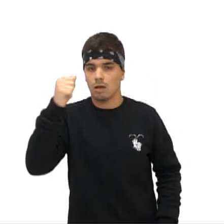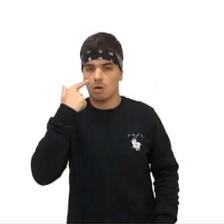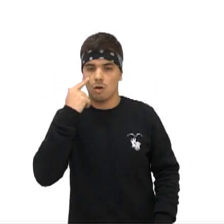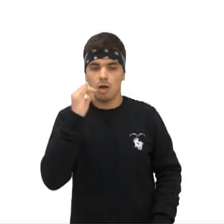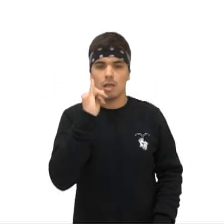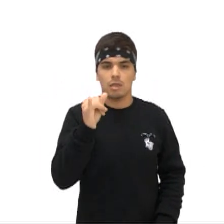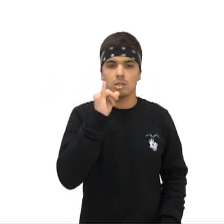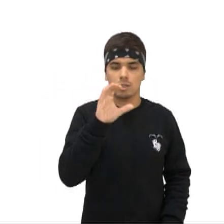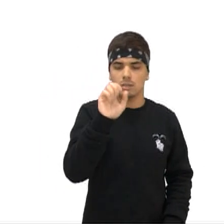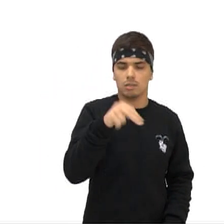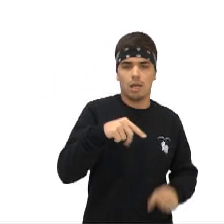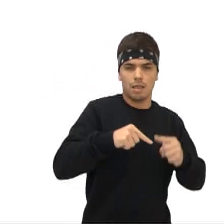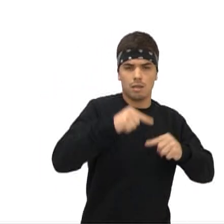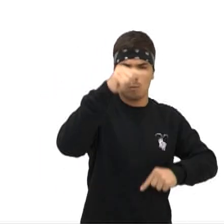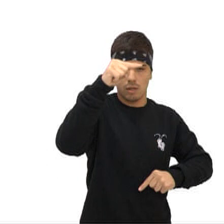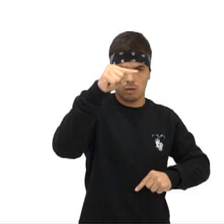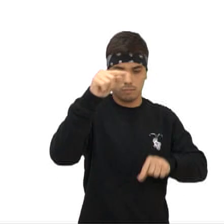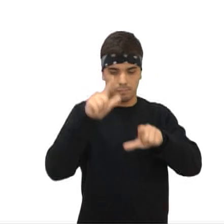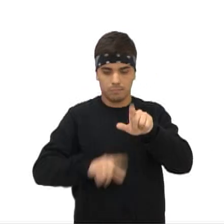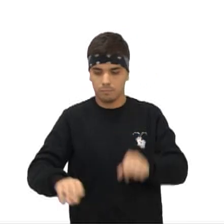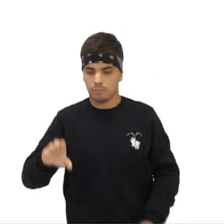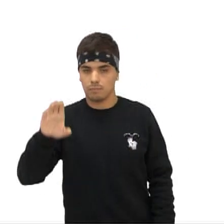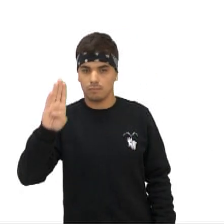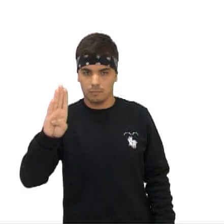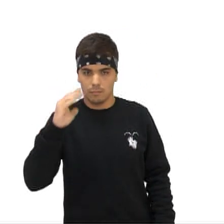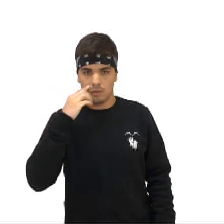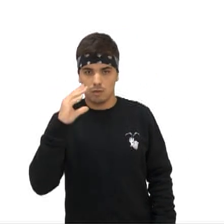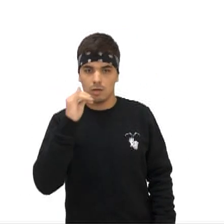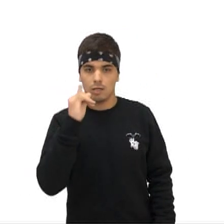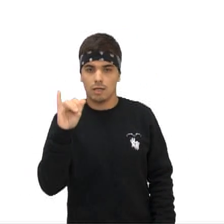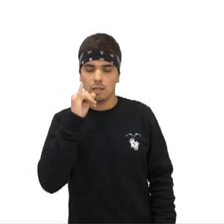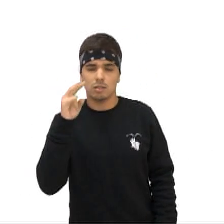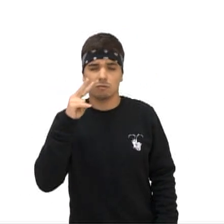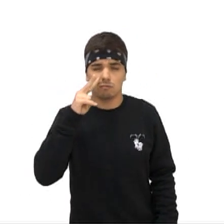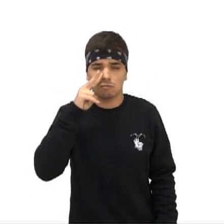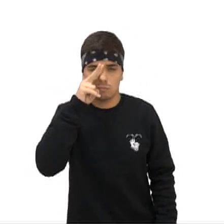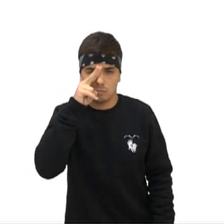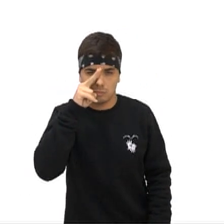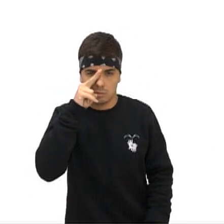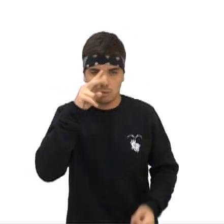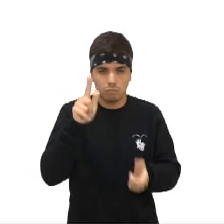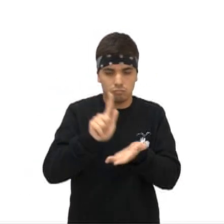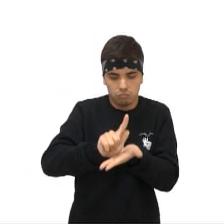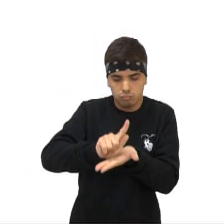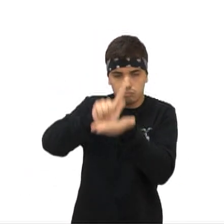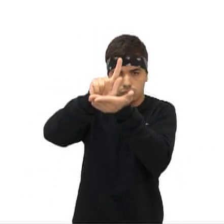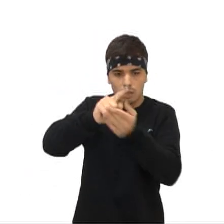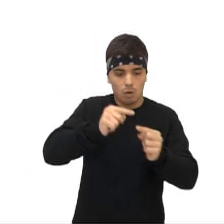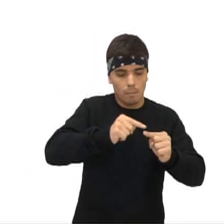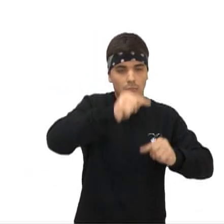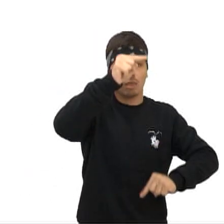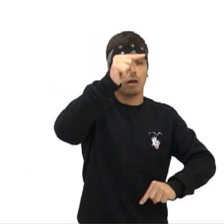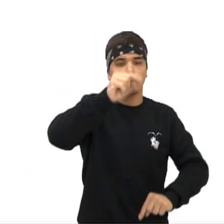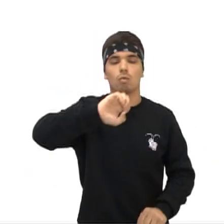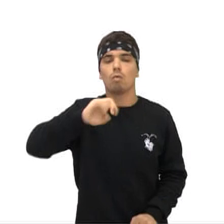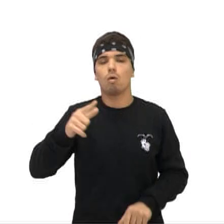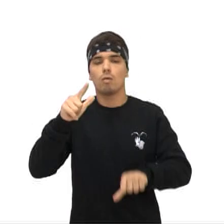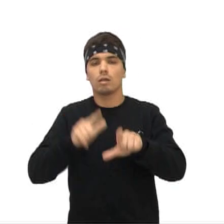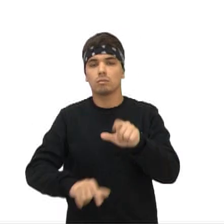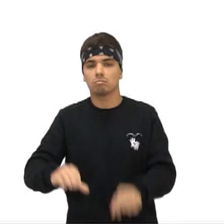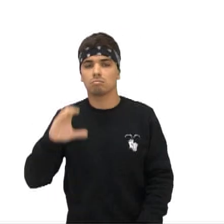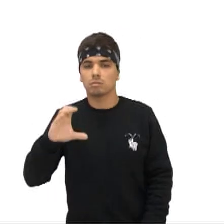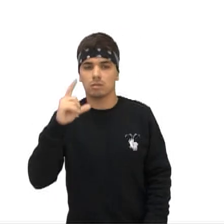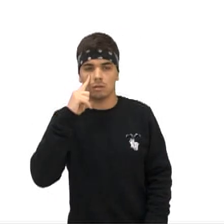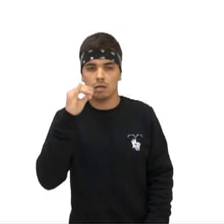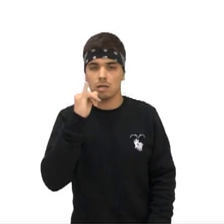A energia cinética está aumentando Alternativa B A energia potencial gravitacional está aumentando Ou alternativa C A energia